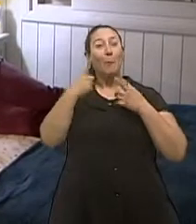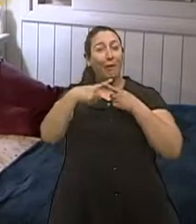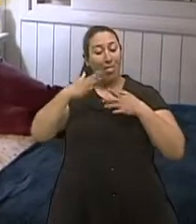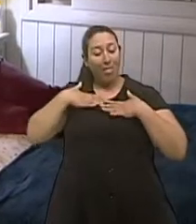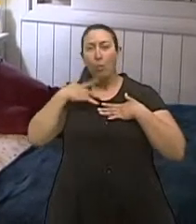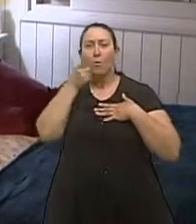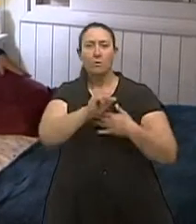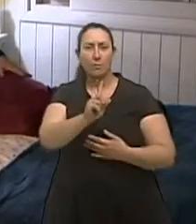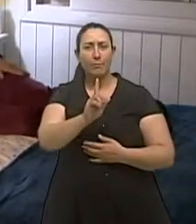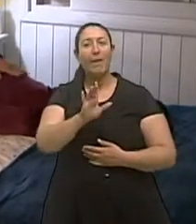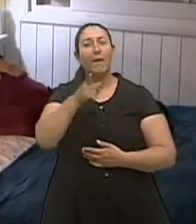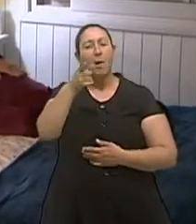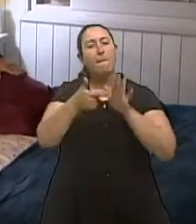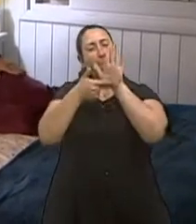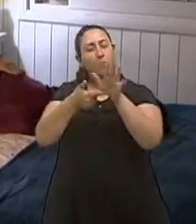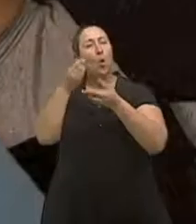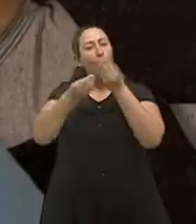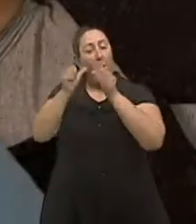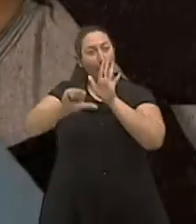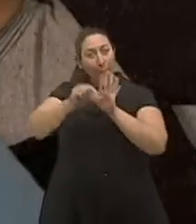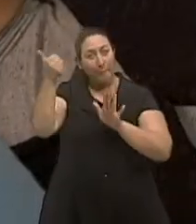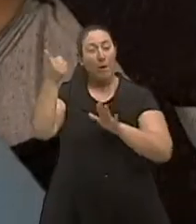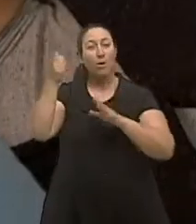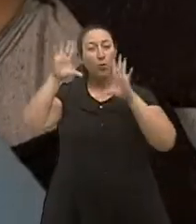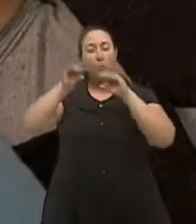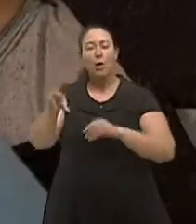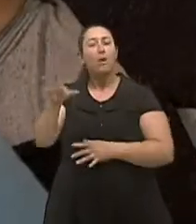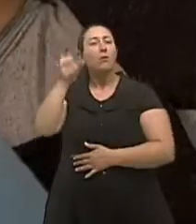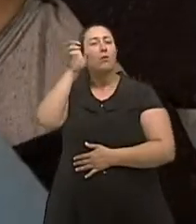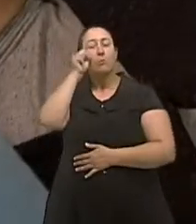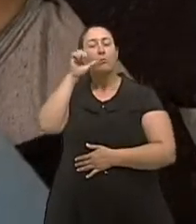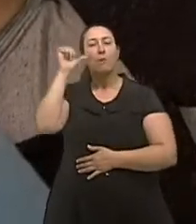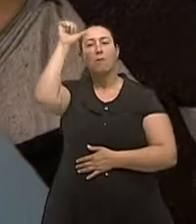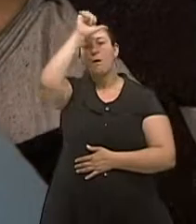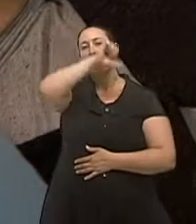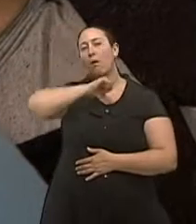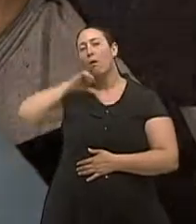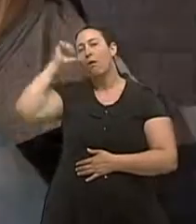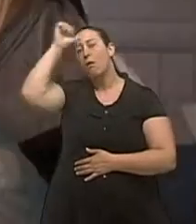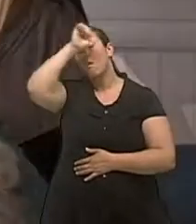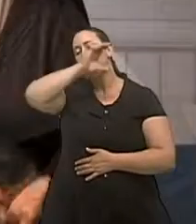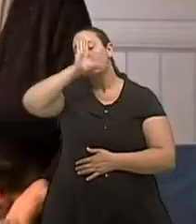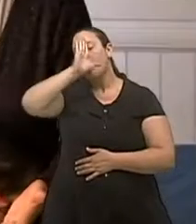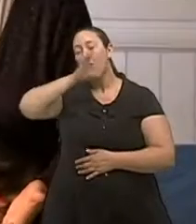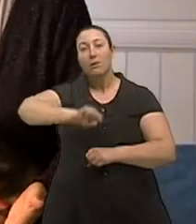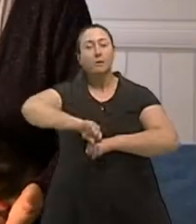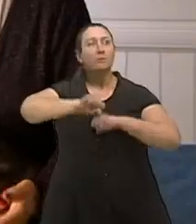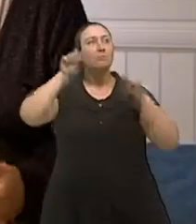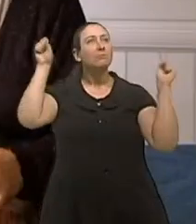Na primeira noite, com o uso deste aparelho, Cecília dormiu nove horas seguidas. Eu acordei numa